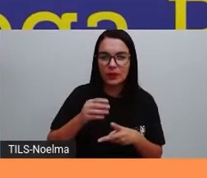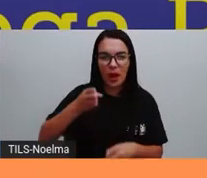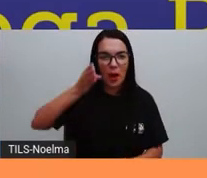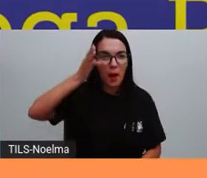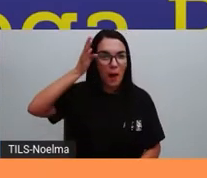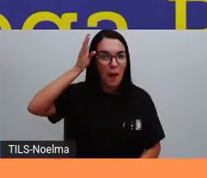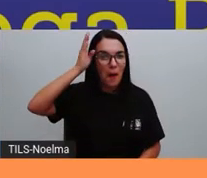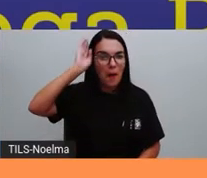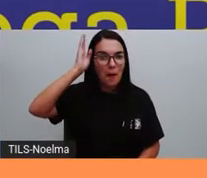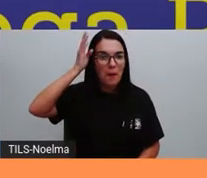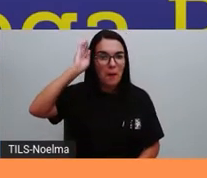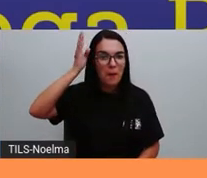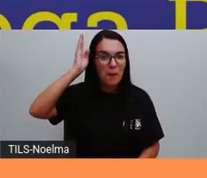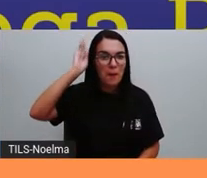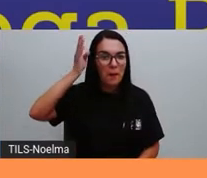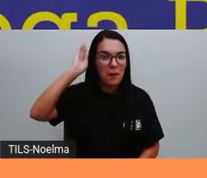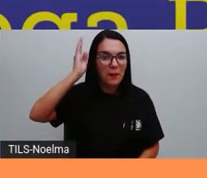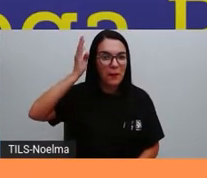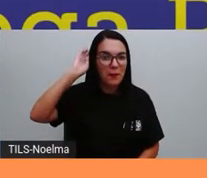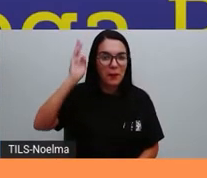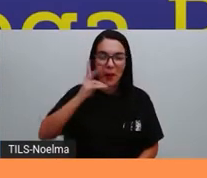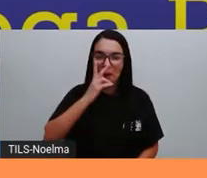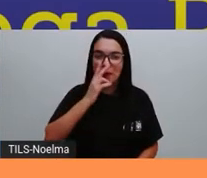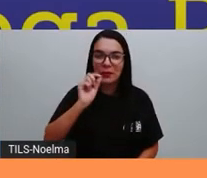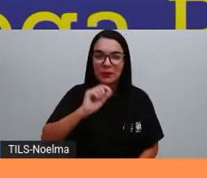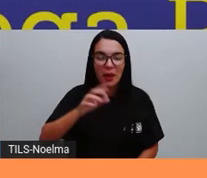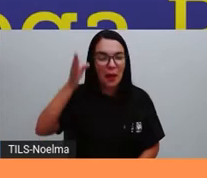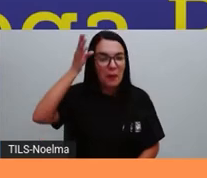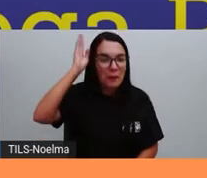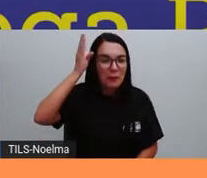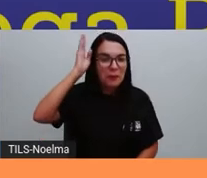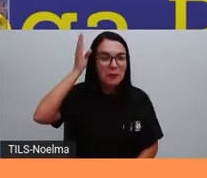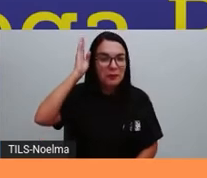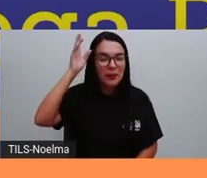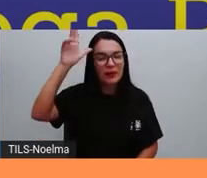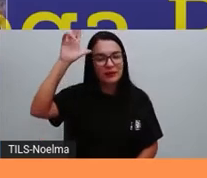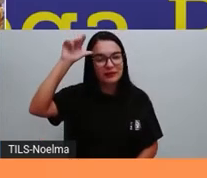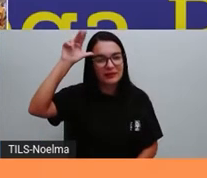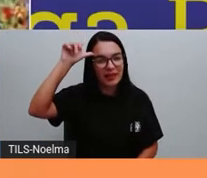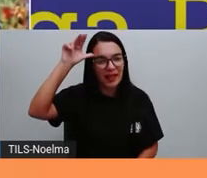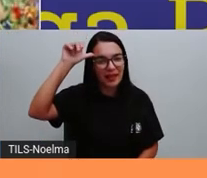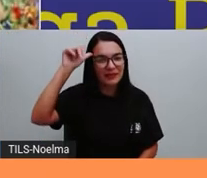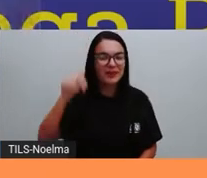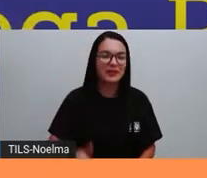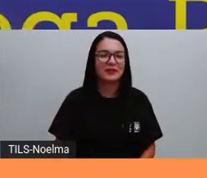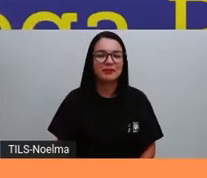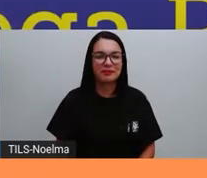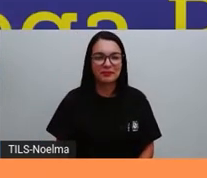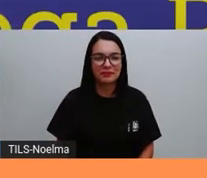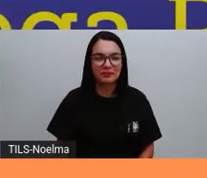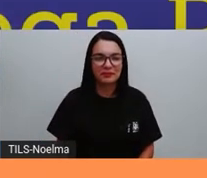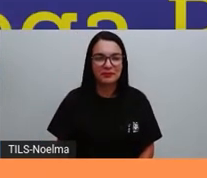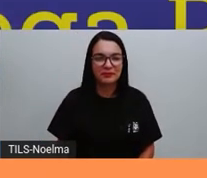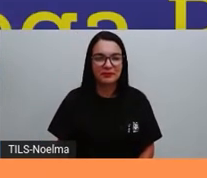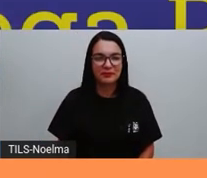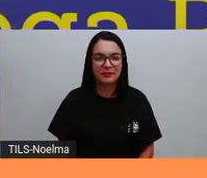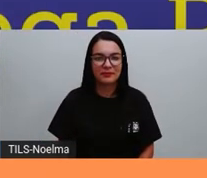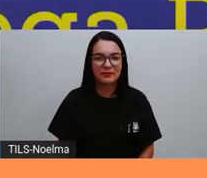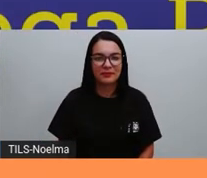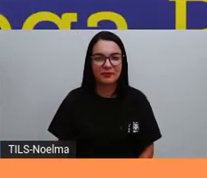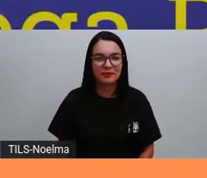Parece ser ali o som de quê? Parece ser de um jumento ali, né? Vamos lá. Vamos ver mais um?